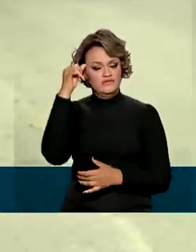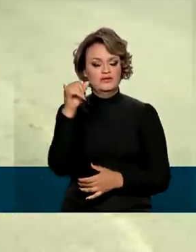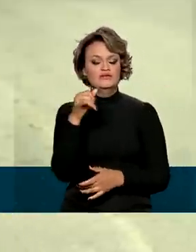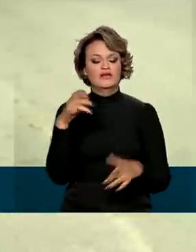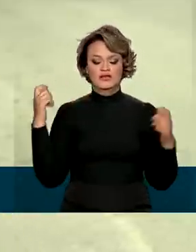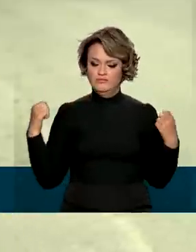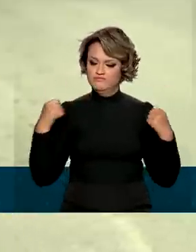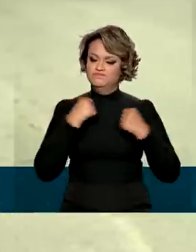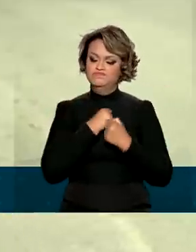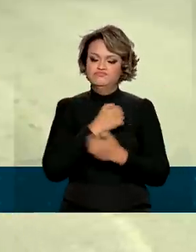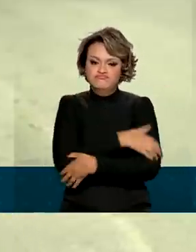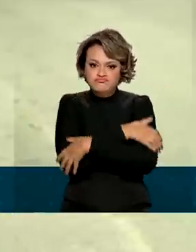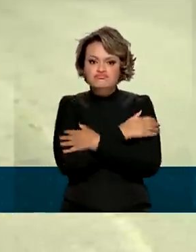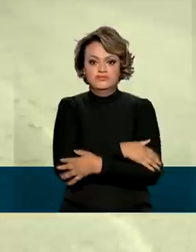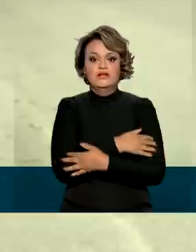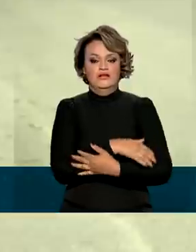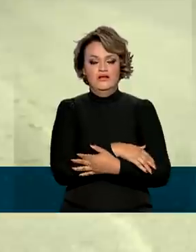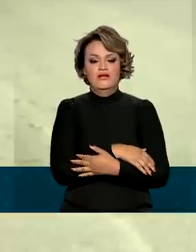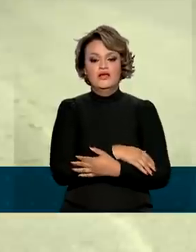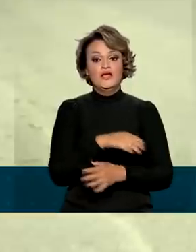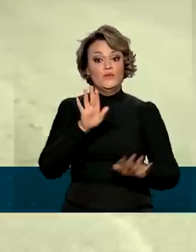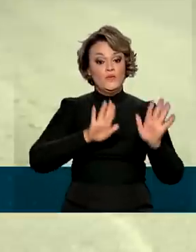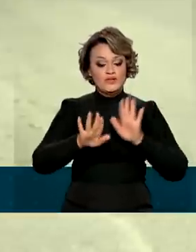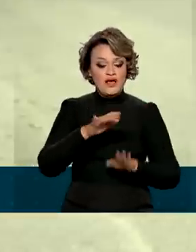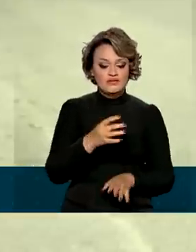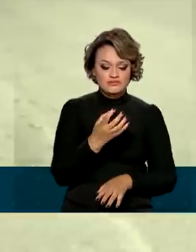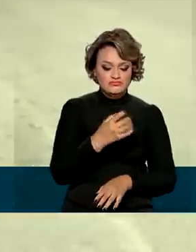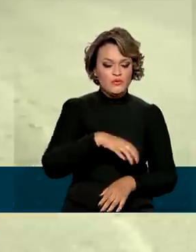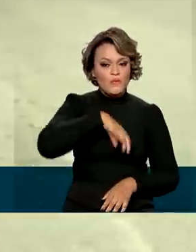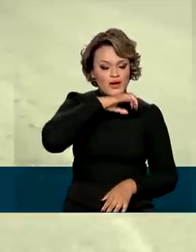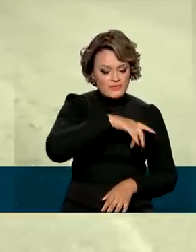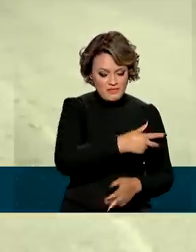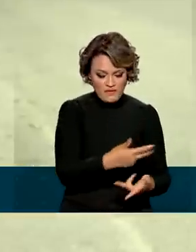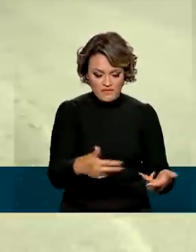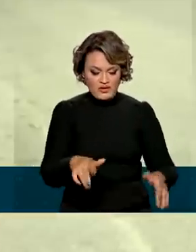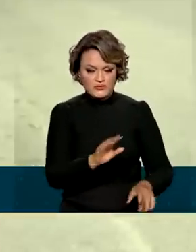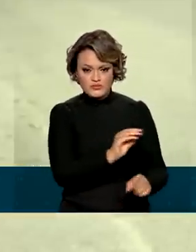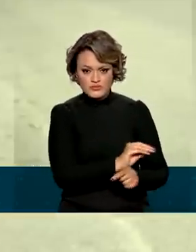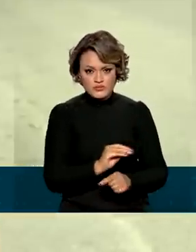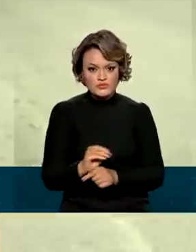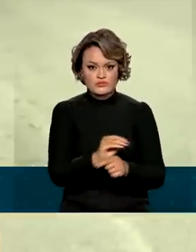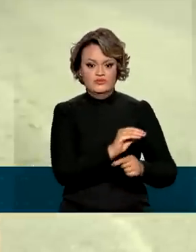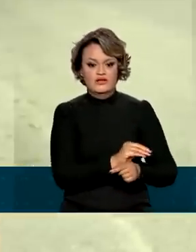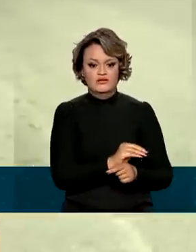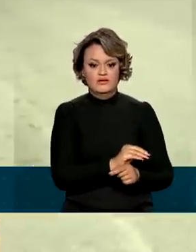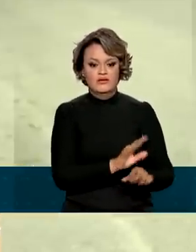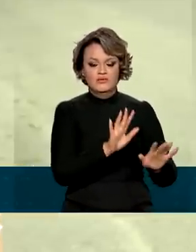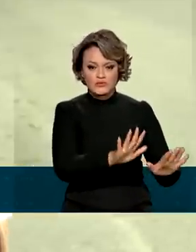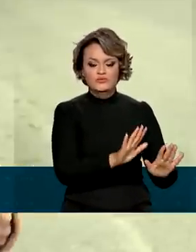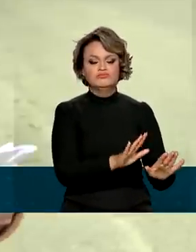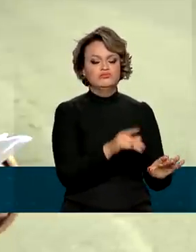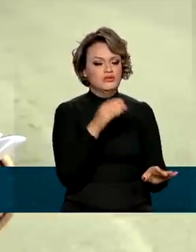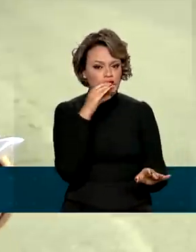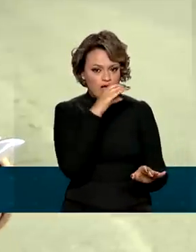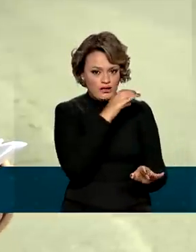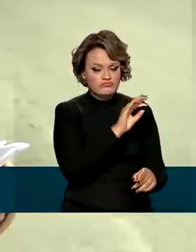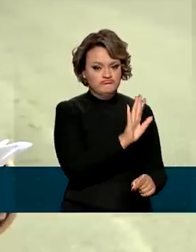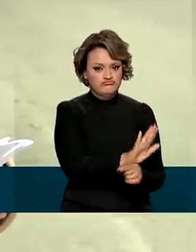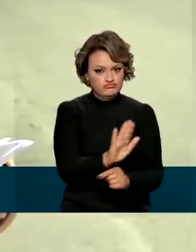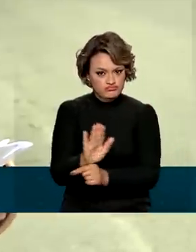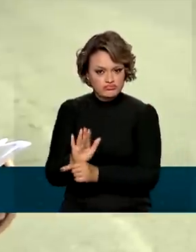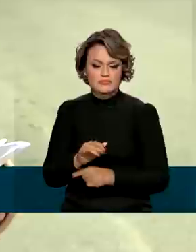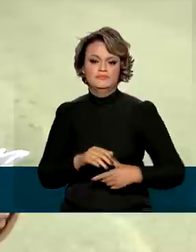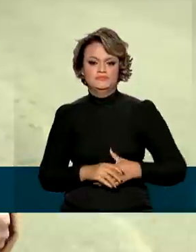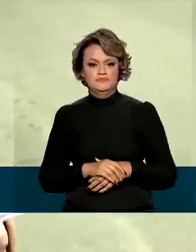sempre agasalhado. Cuidado também aí com os animais. Quem tem animais de estimação deve mantê-los todos abrigados.